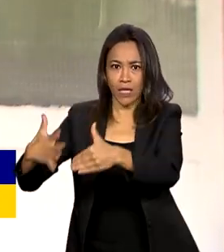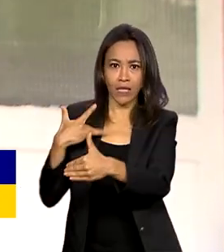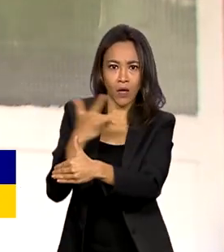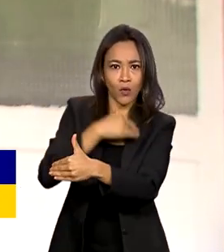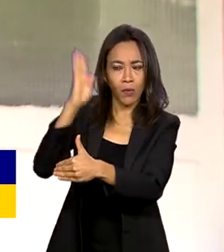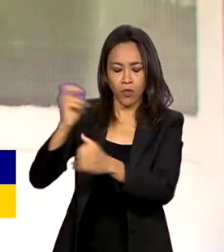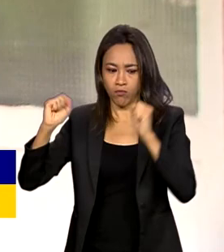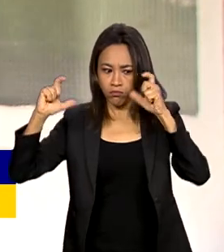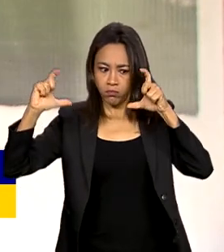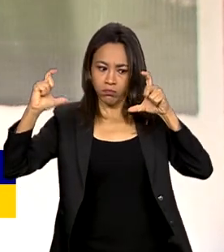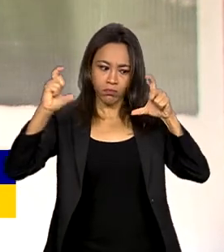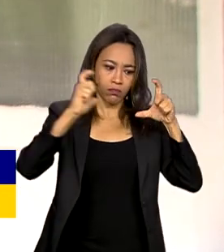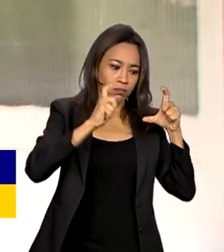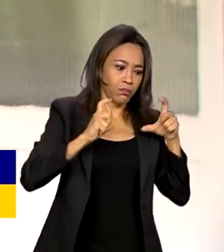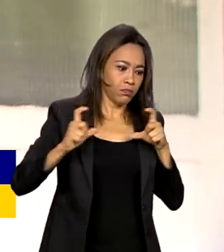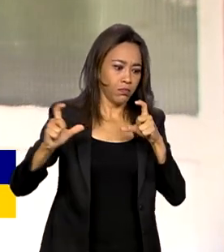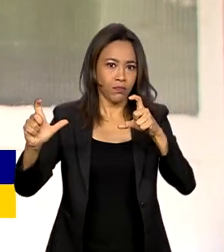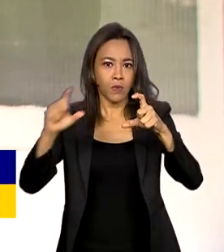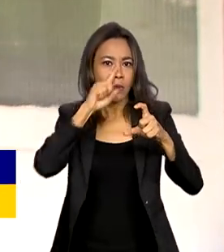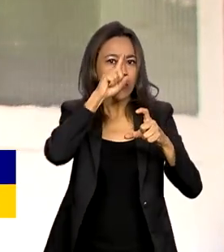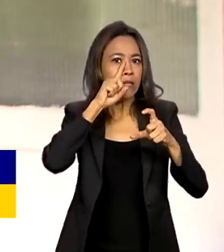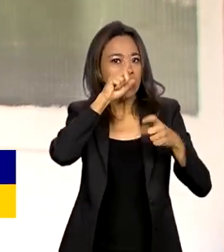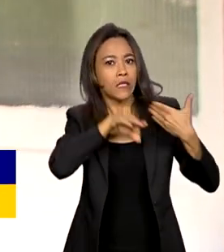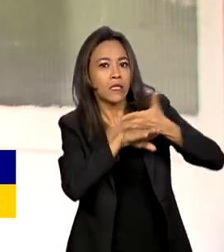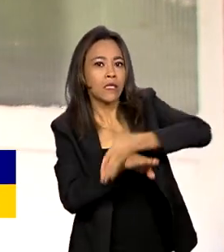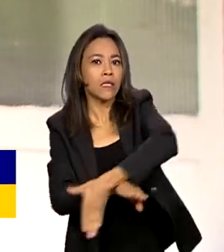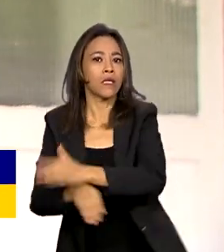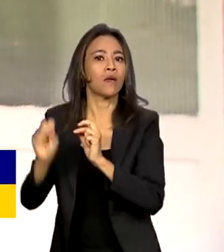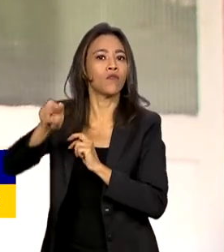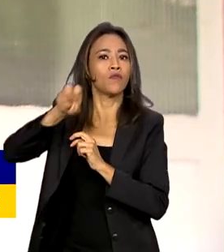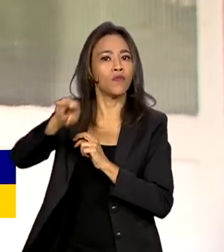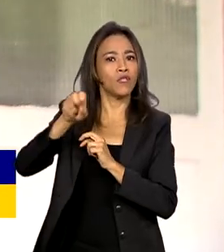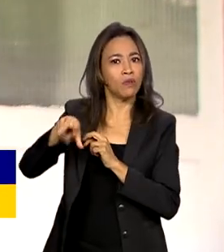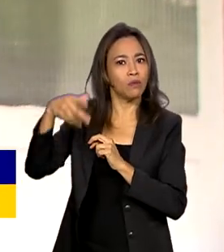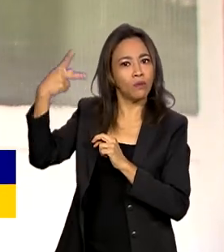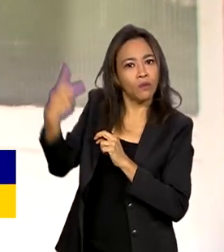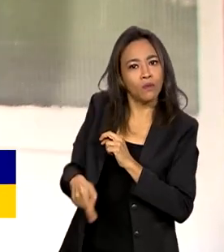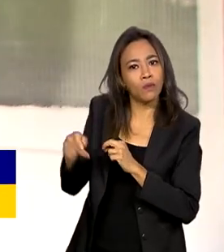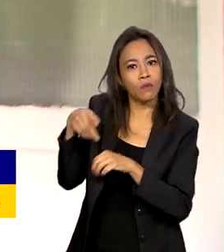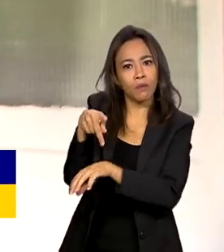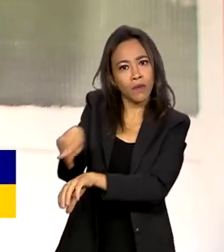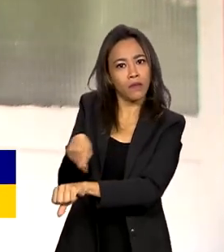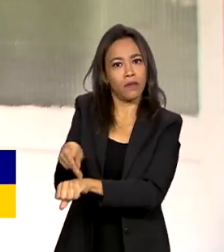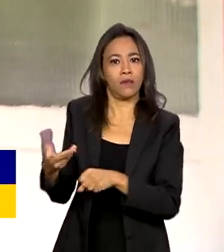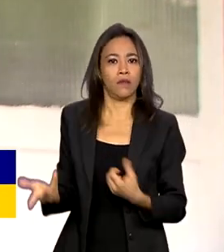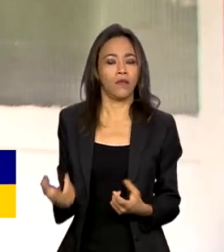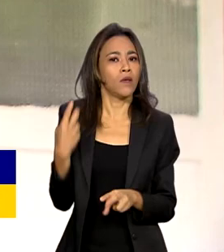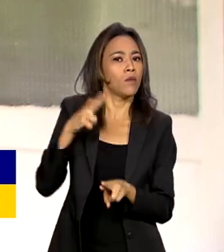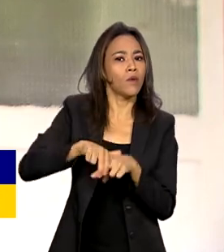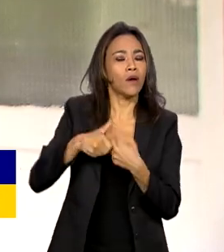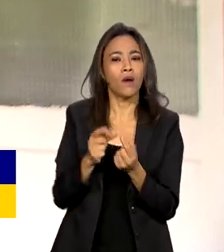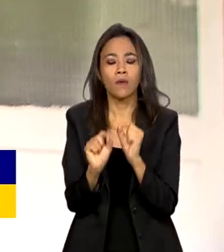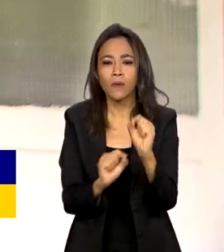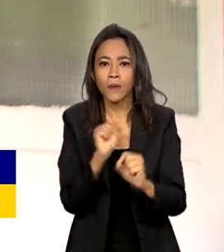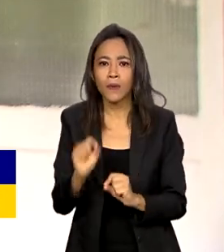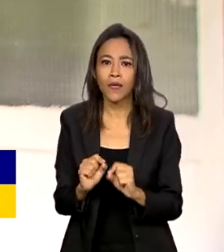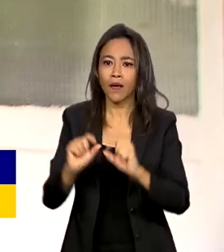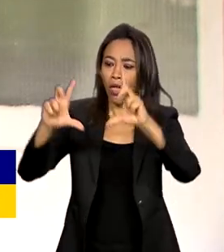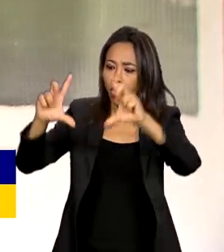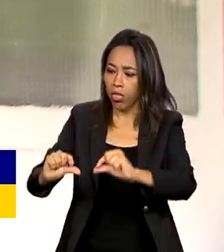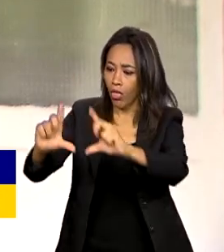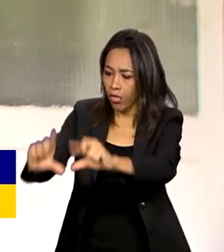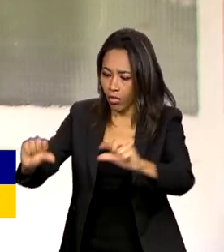sobre uma possível reintrodução de poliovírus selvagem no país, por conta das baixas